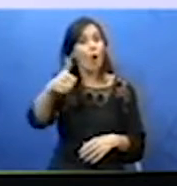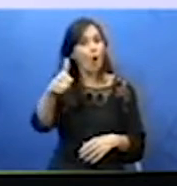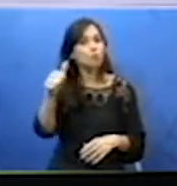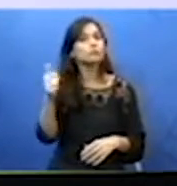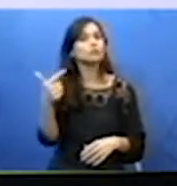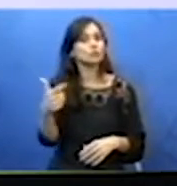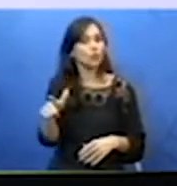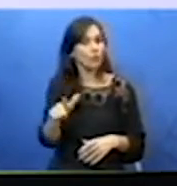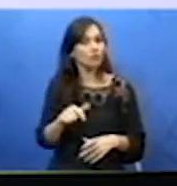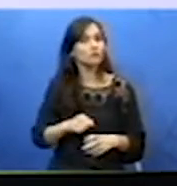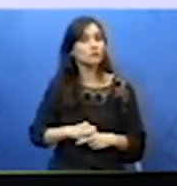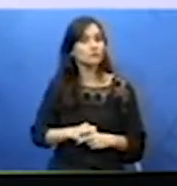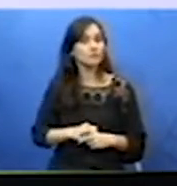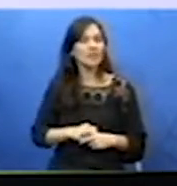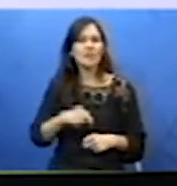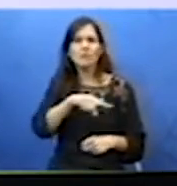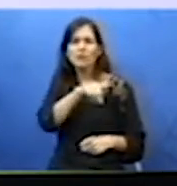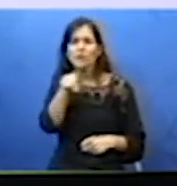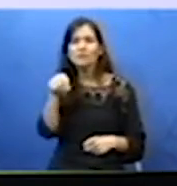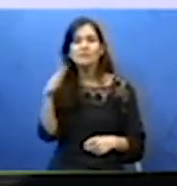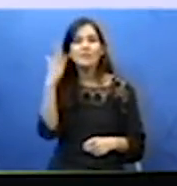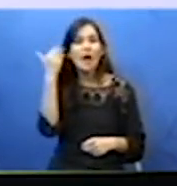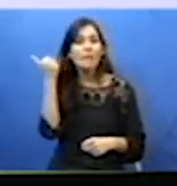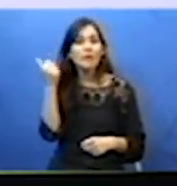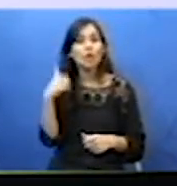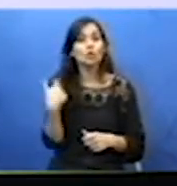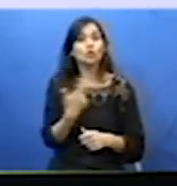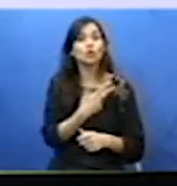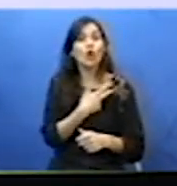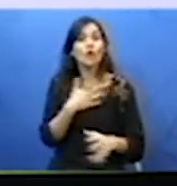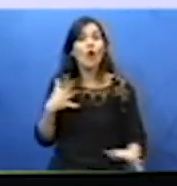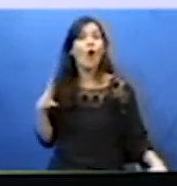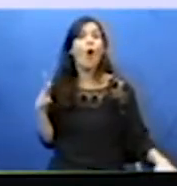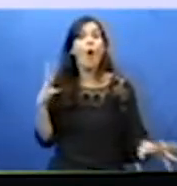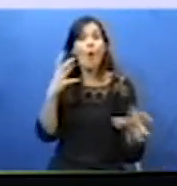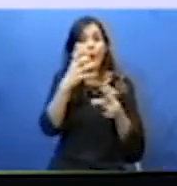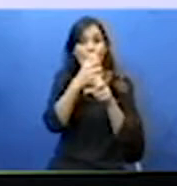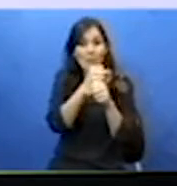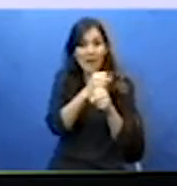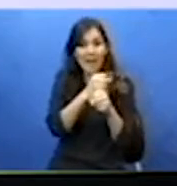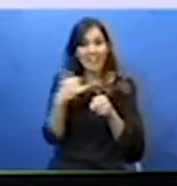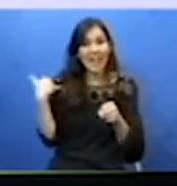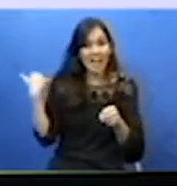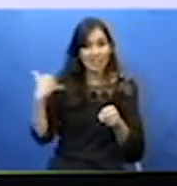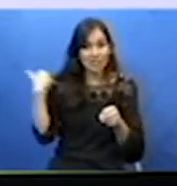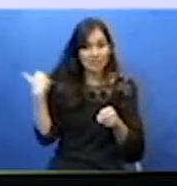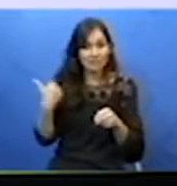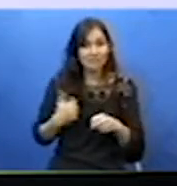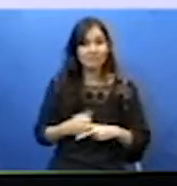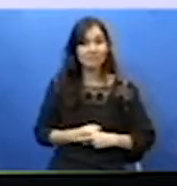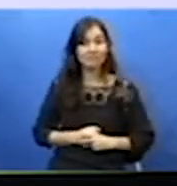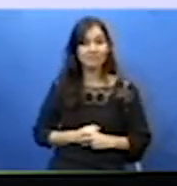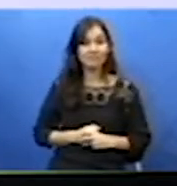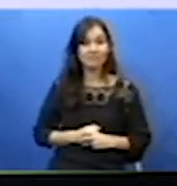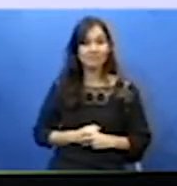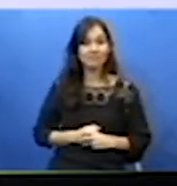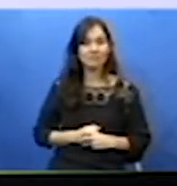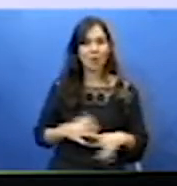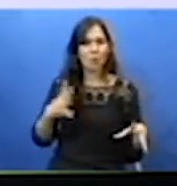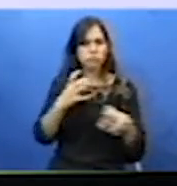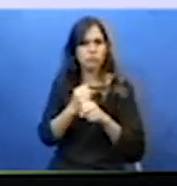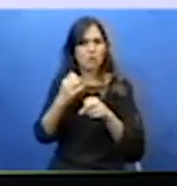Então, nós vamos, para descobrir a média, a gente vai somar essa idade. Olha lá, 11 mais 12 mais